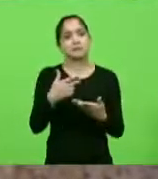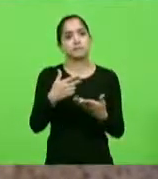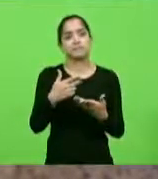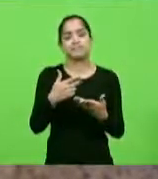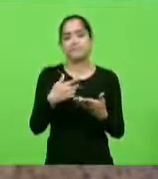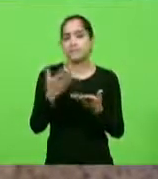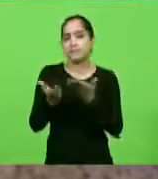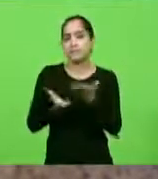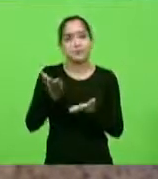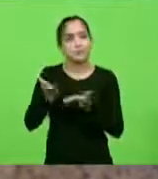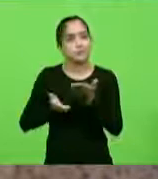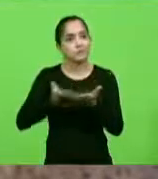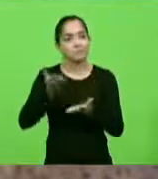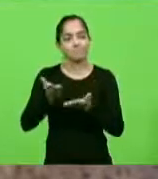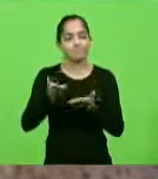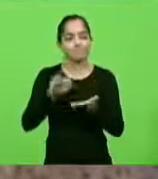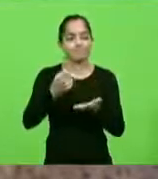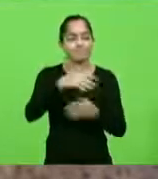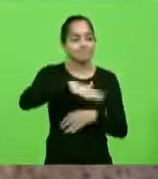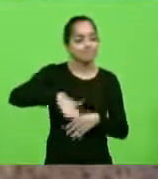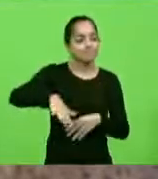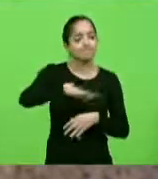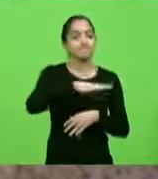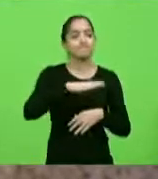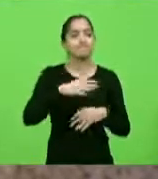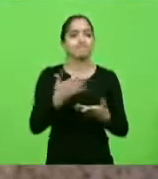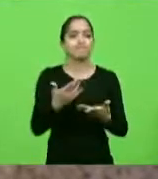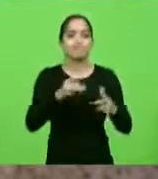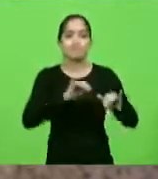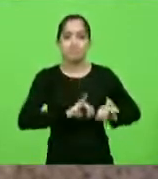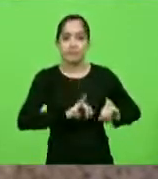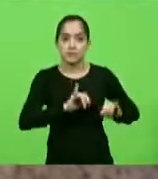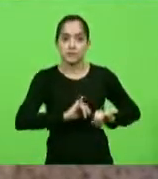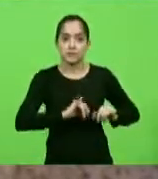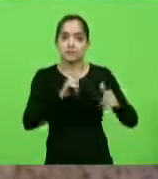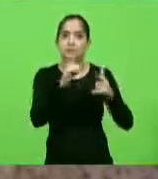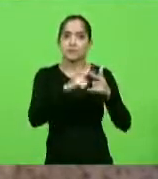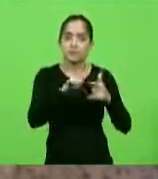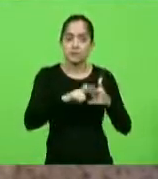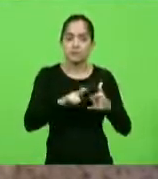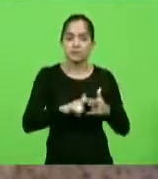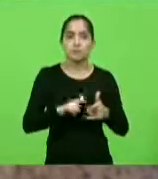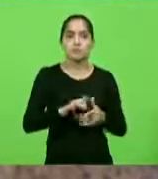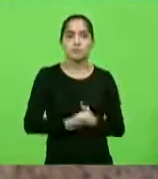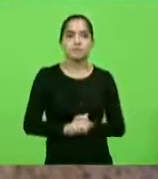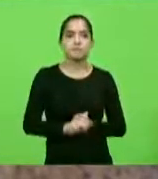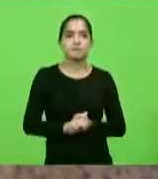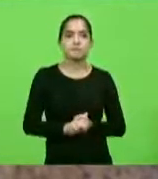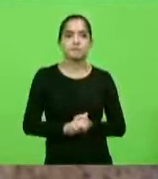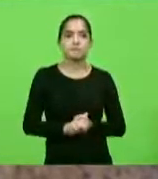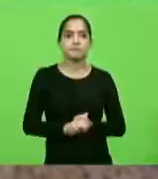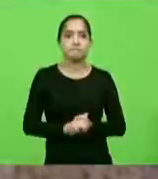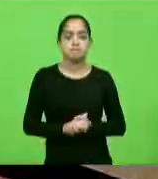e não atendem, ainda mais quando é um setor que está precisando ser ouvido e não consegue. Muito obrigado.